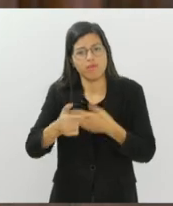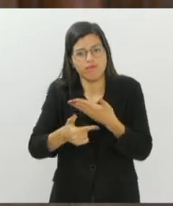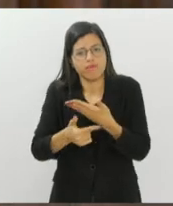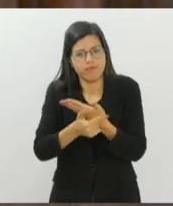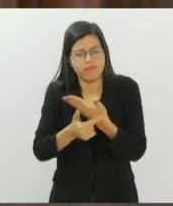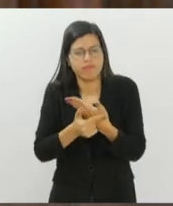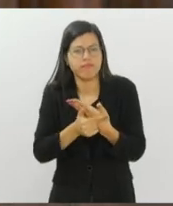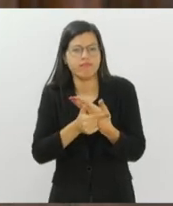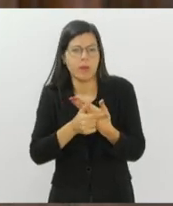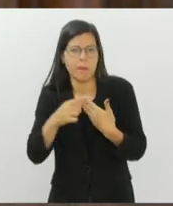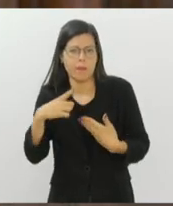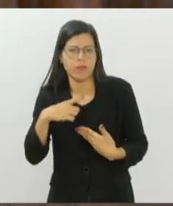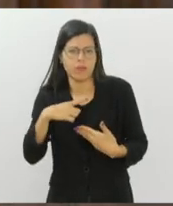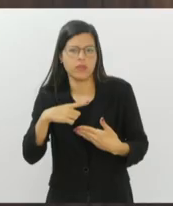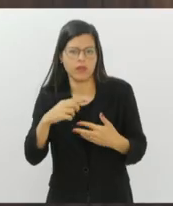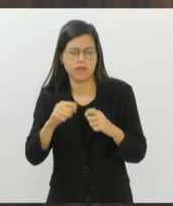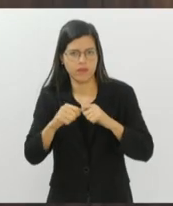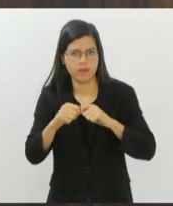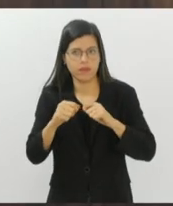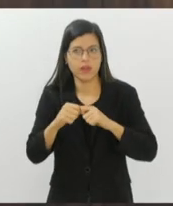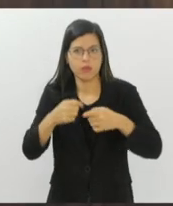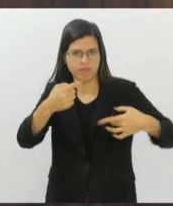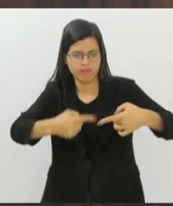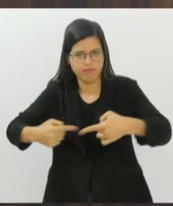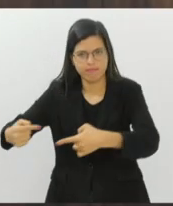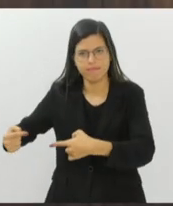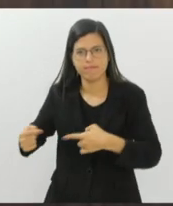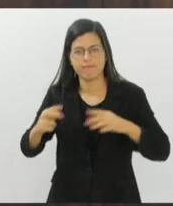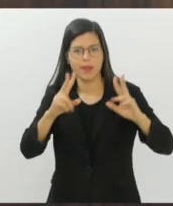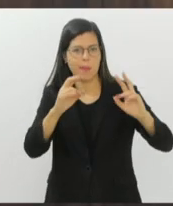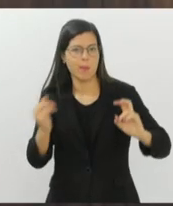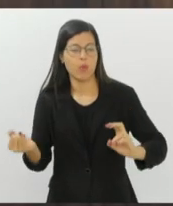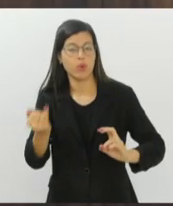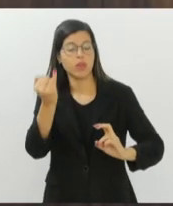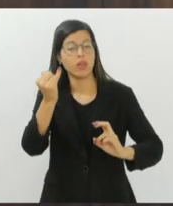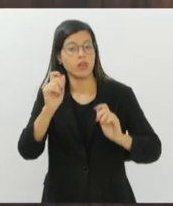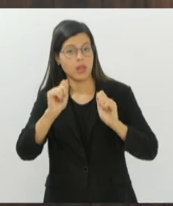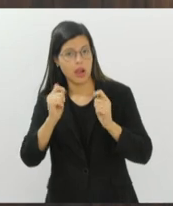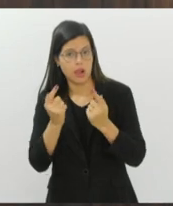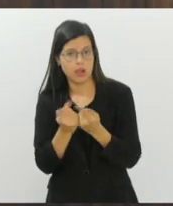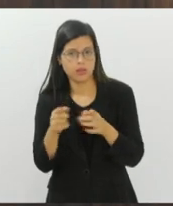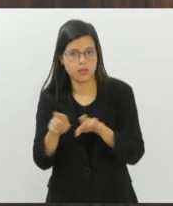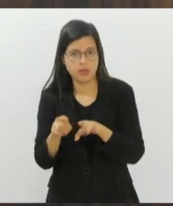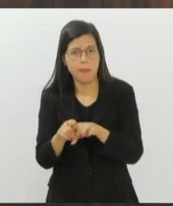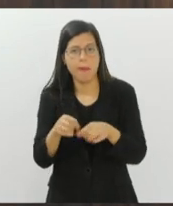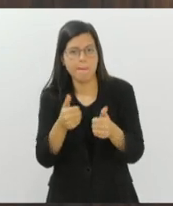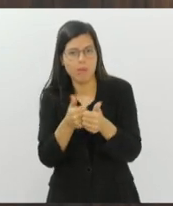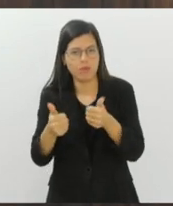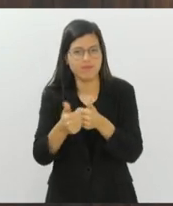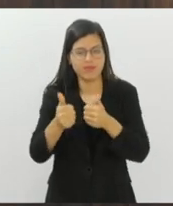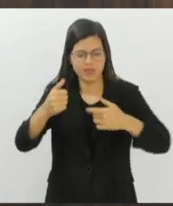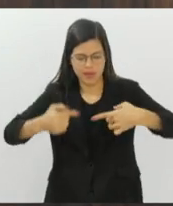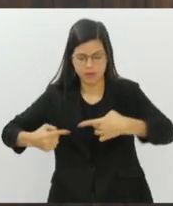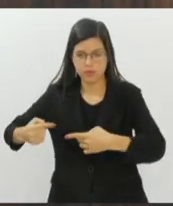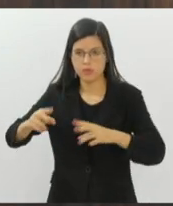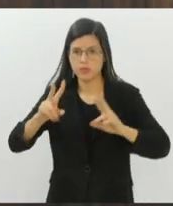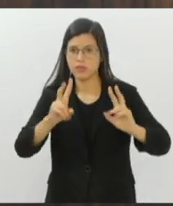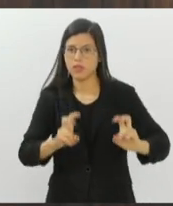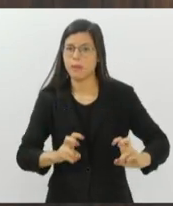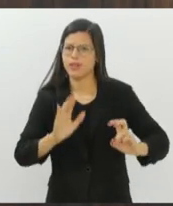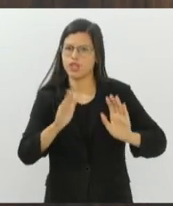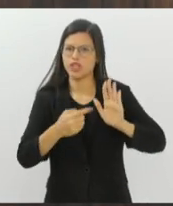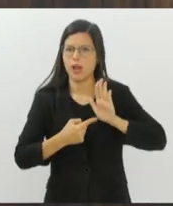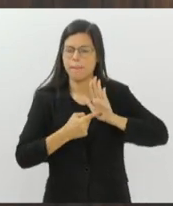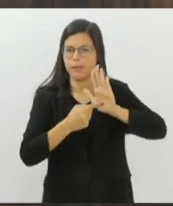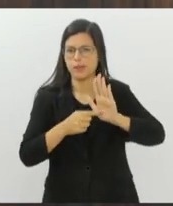importante e pouco discutido. Ele informou que a Casa também assume o protagonismo no tema, por já ter apresentado um projeto